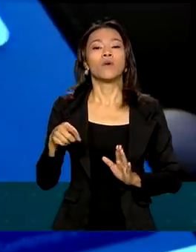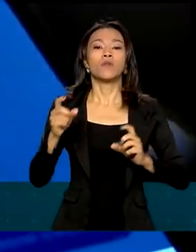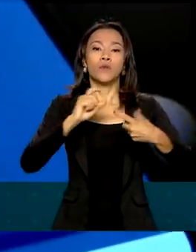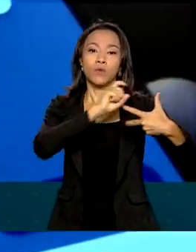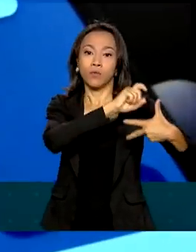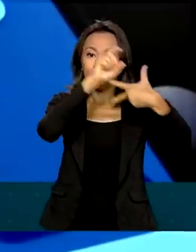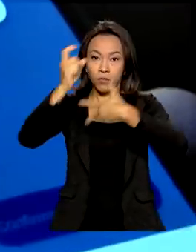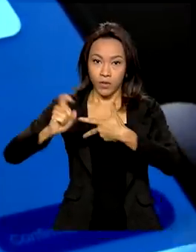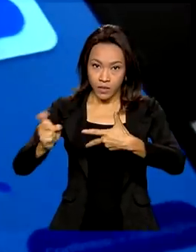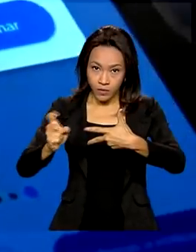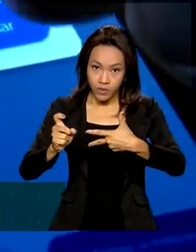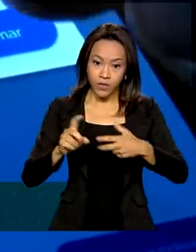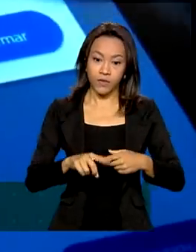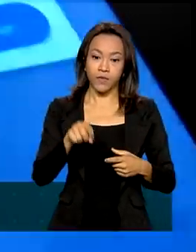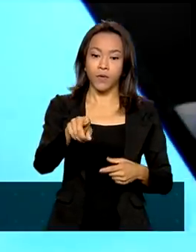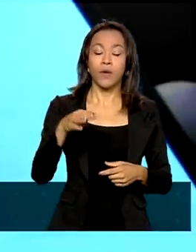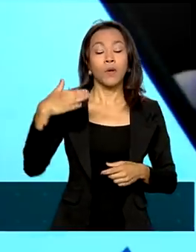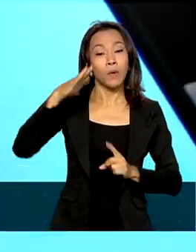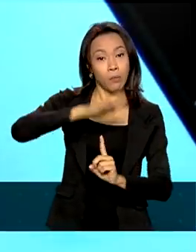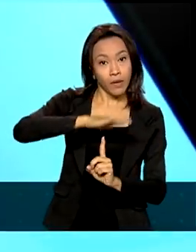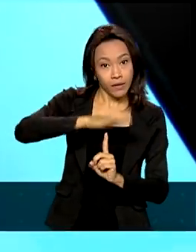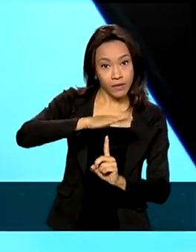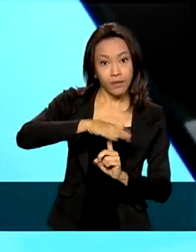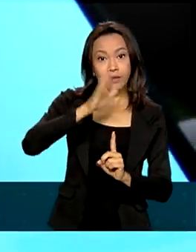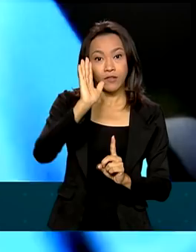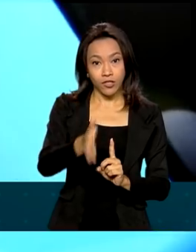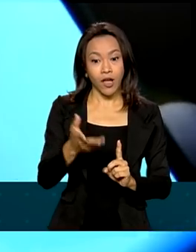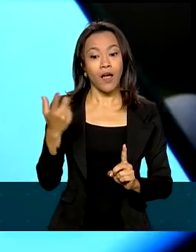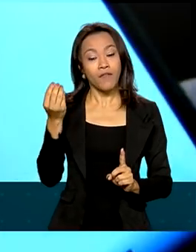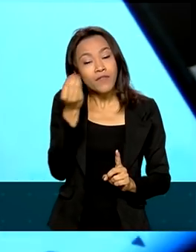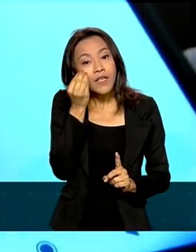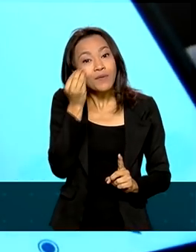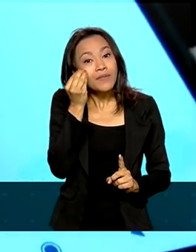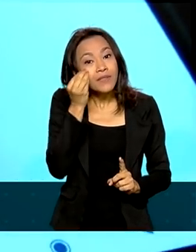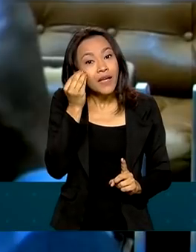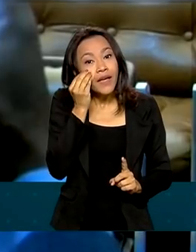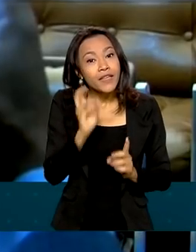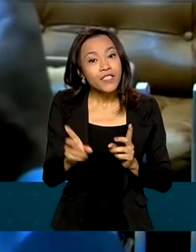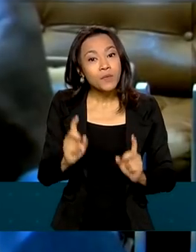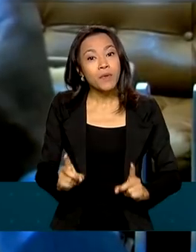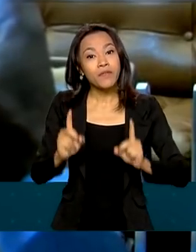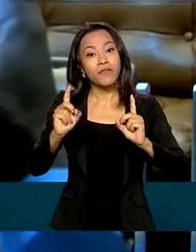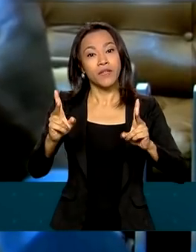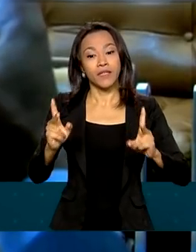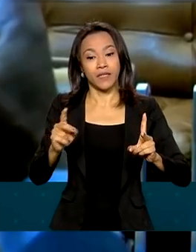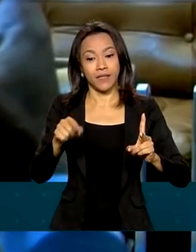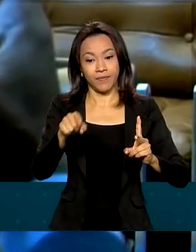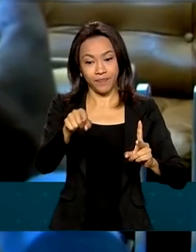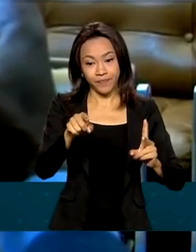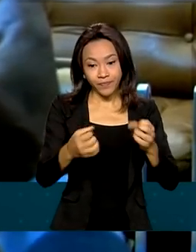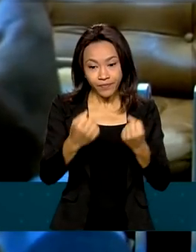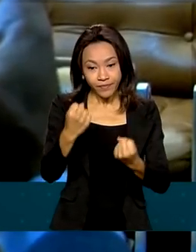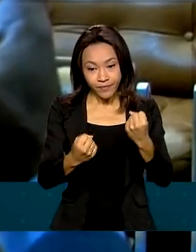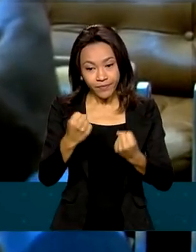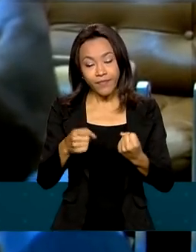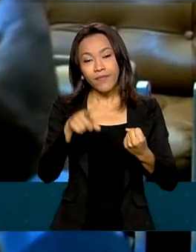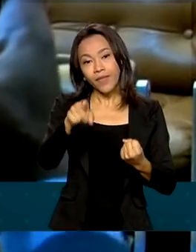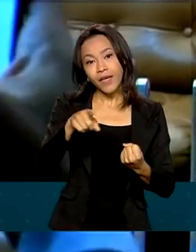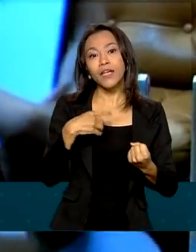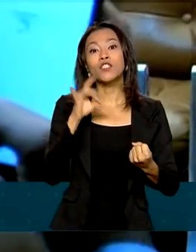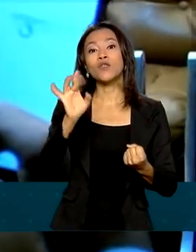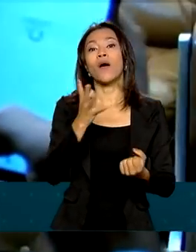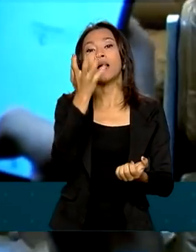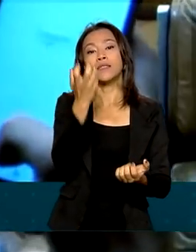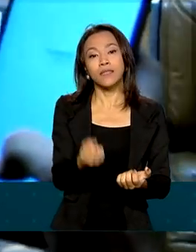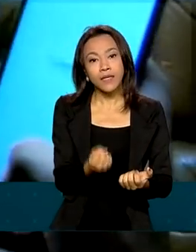Paraná, que já aderiram à novidade, fizeram uma simulação de uma venda online. O aplicativo só aceita